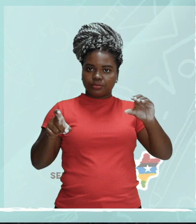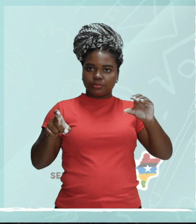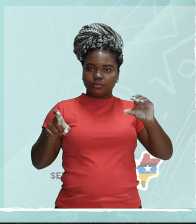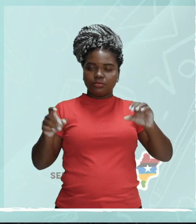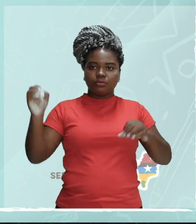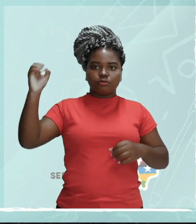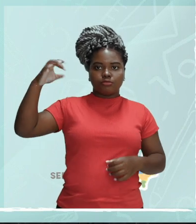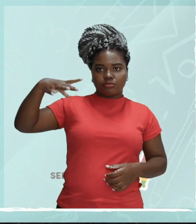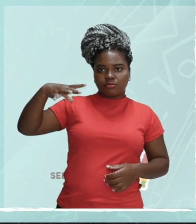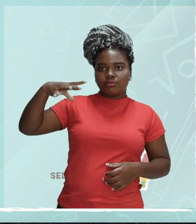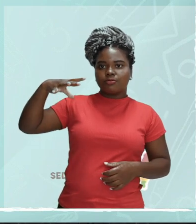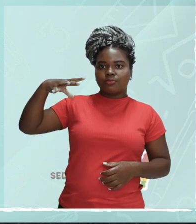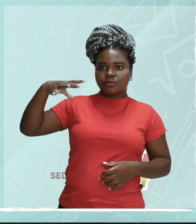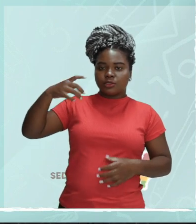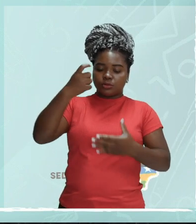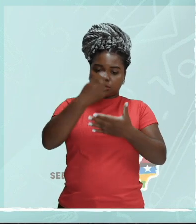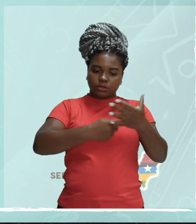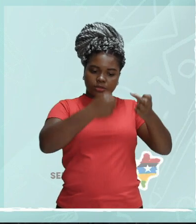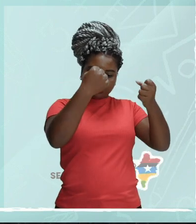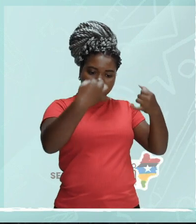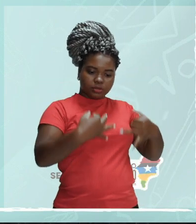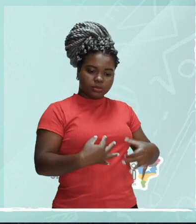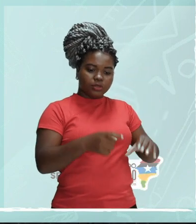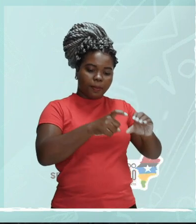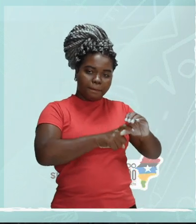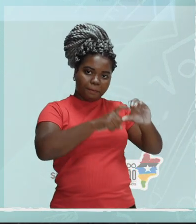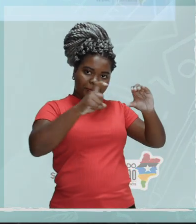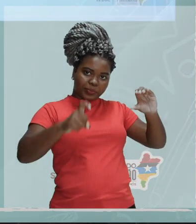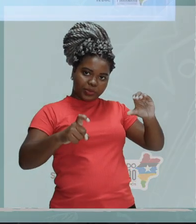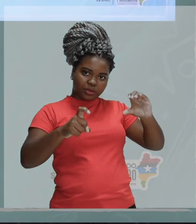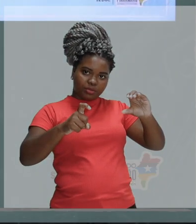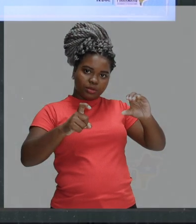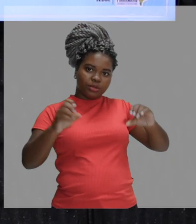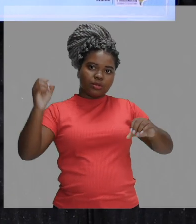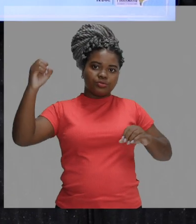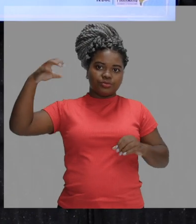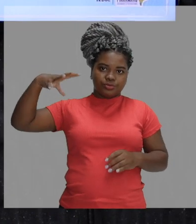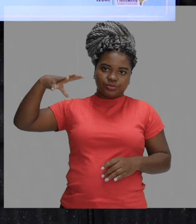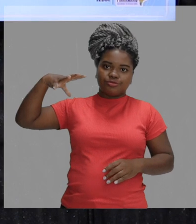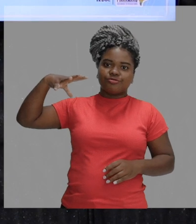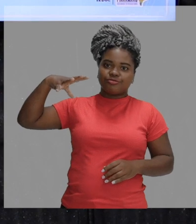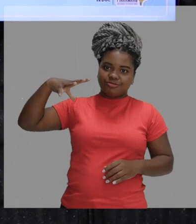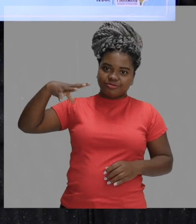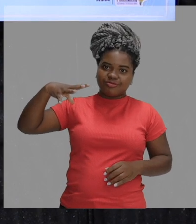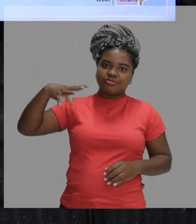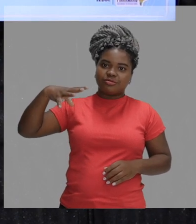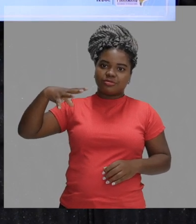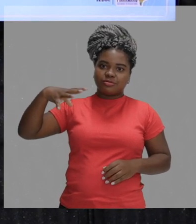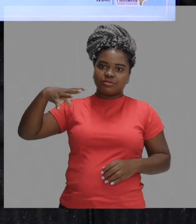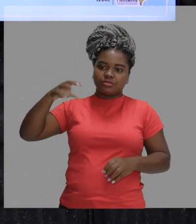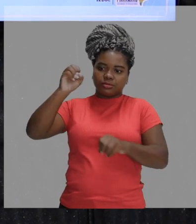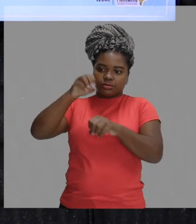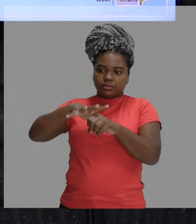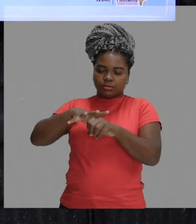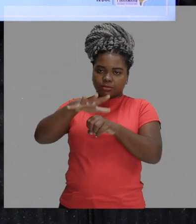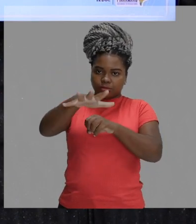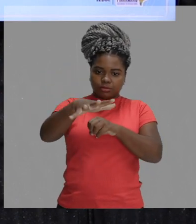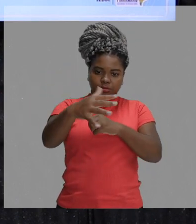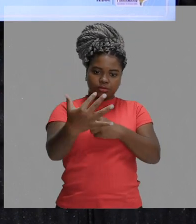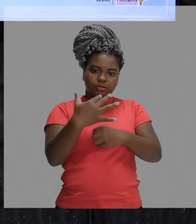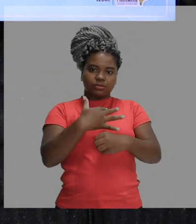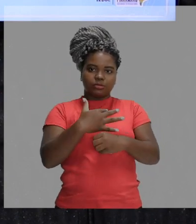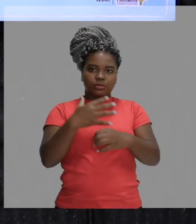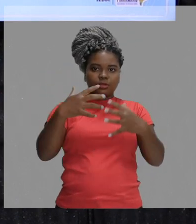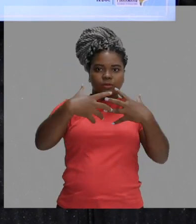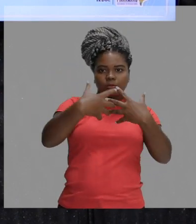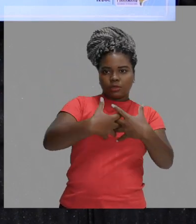o texto fala sobre essa independência dos raios luminosos. Então, eles se propagam sem que um atrapalhe